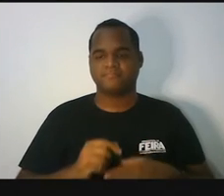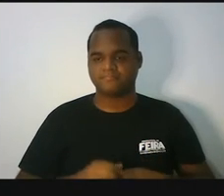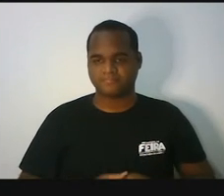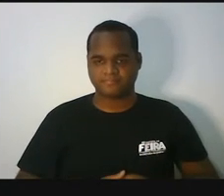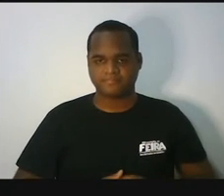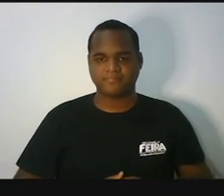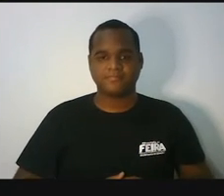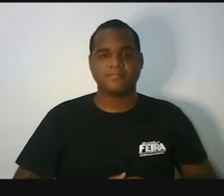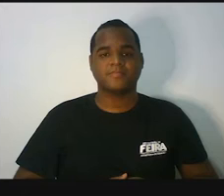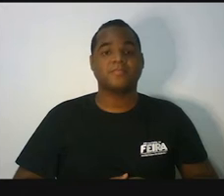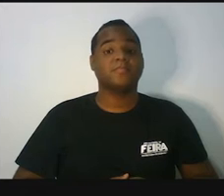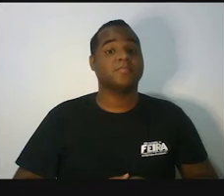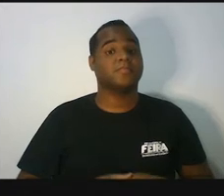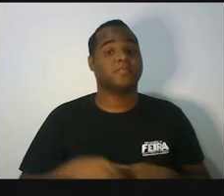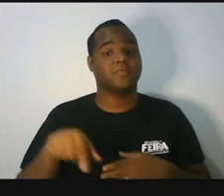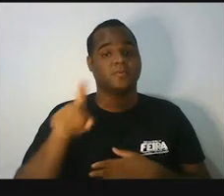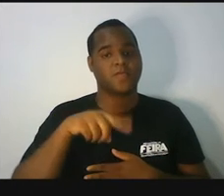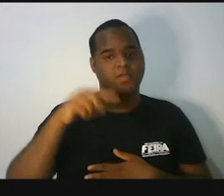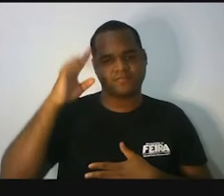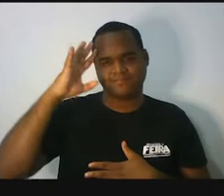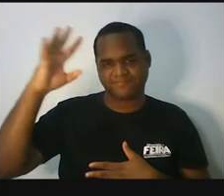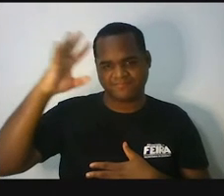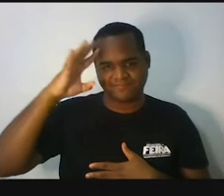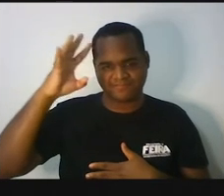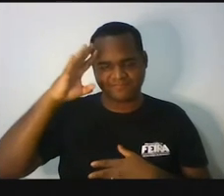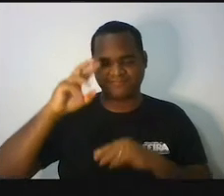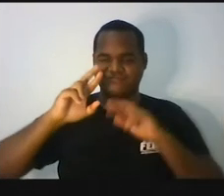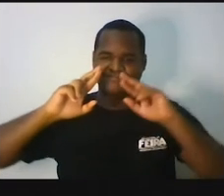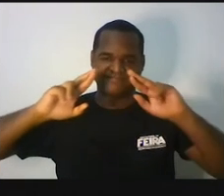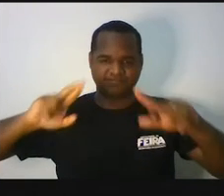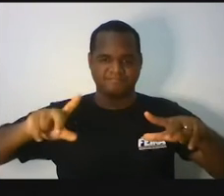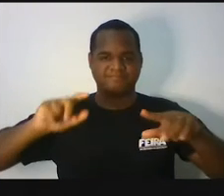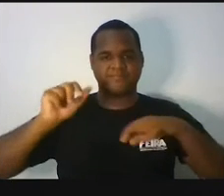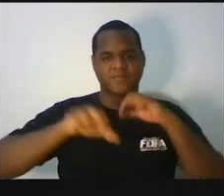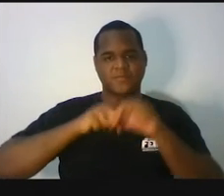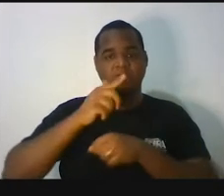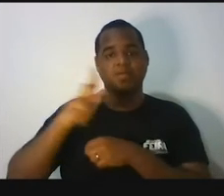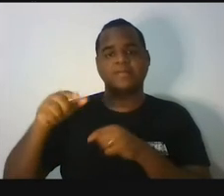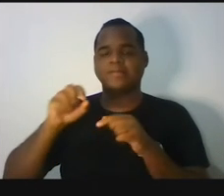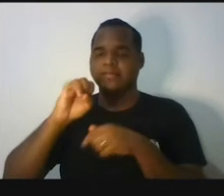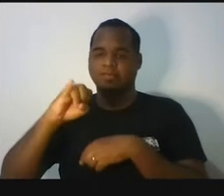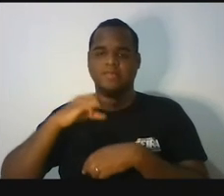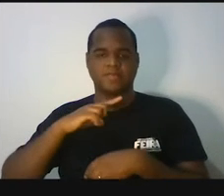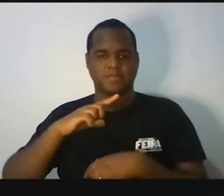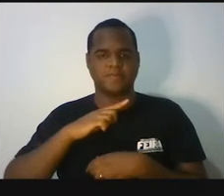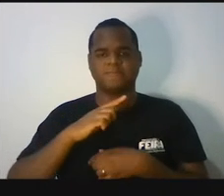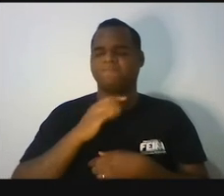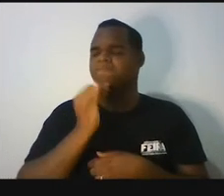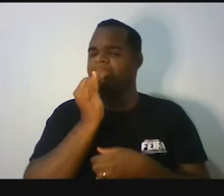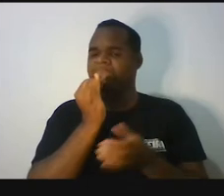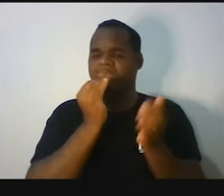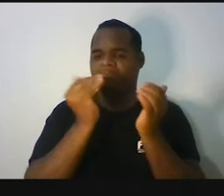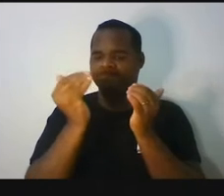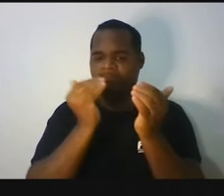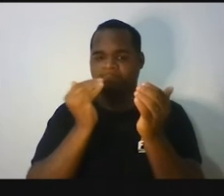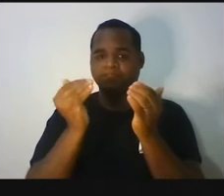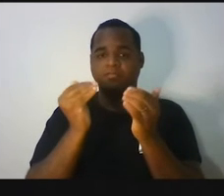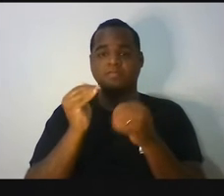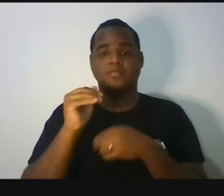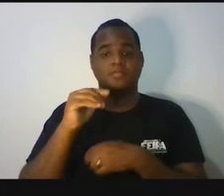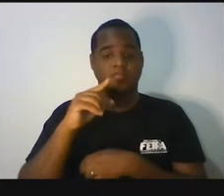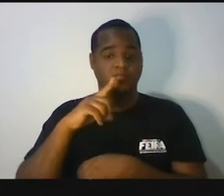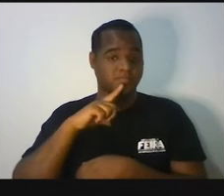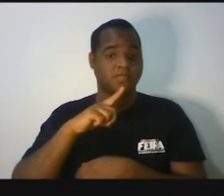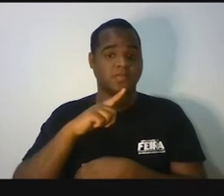Então, vamos pensar de maneira inversa. Se a gente tivesse, né? Na verdade, a gente tem. Se a gente